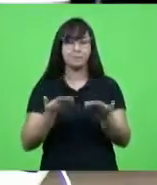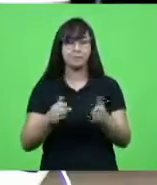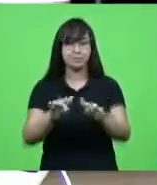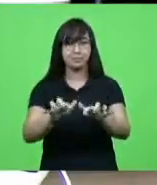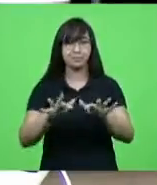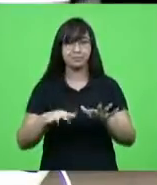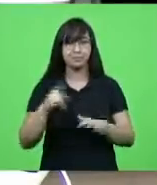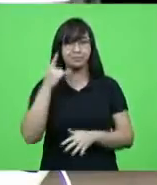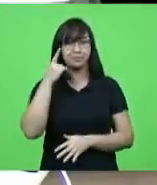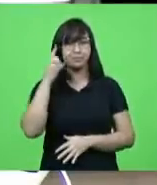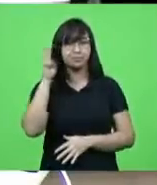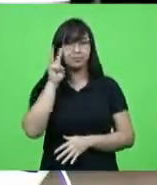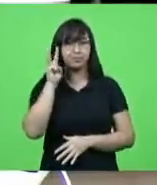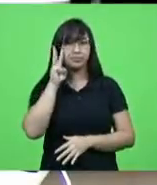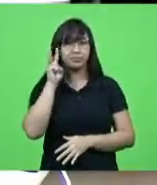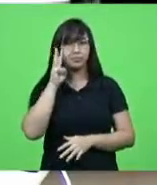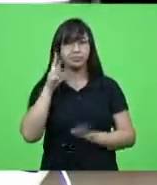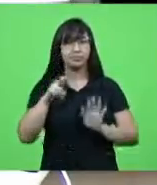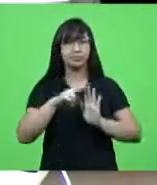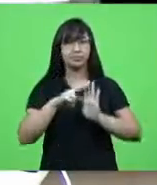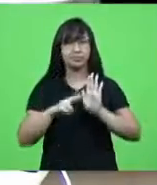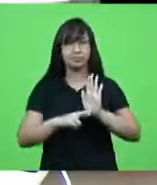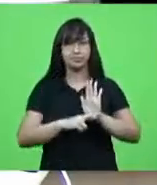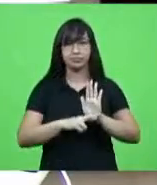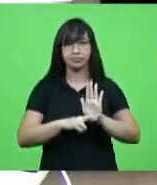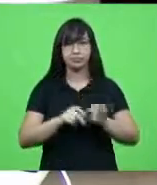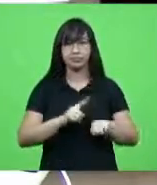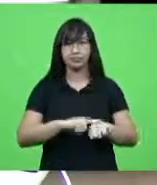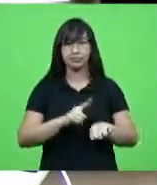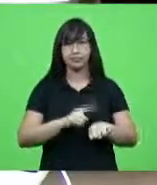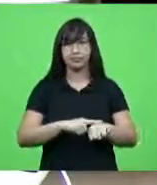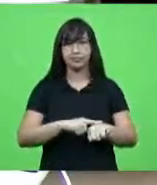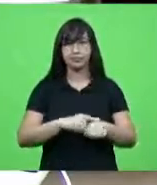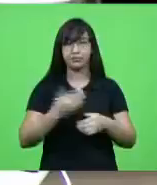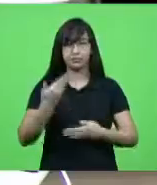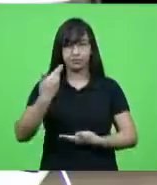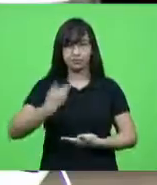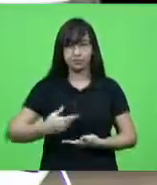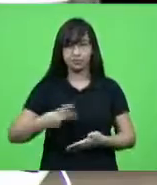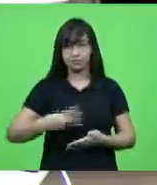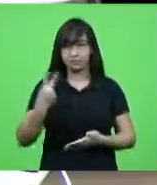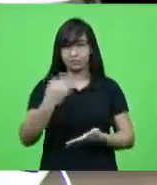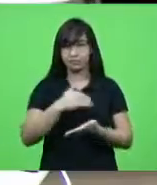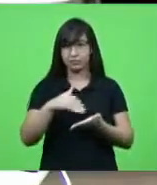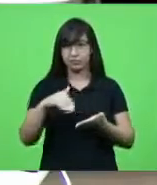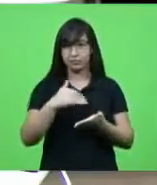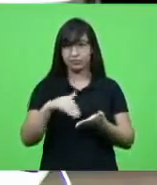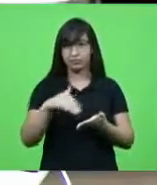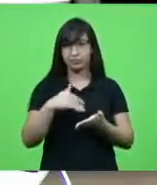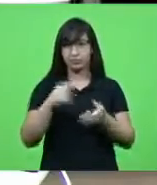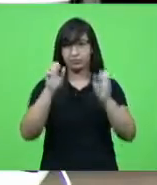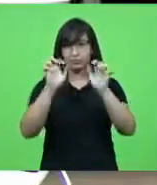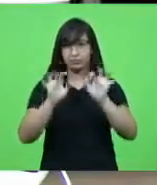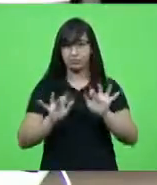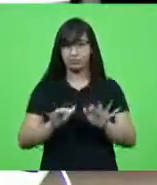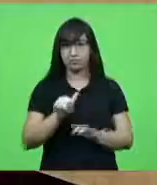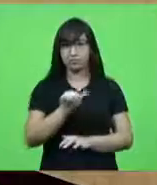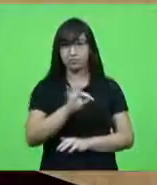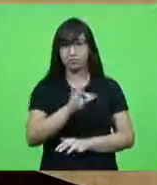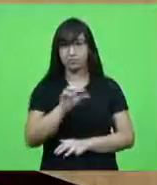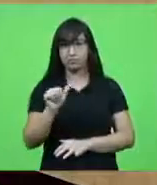para terça-feira no horário regimental. Por constar, eu, segundo o secretário, lavrei a presente ata.